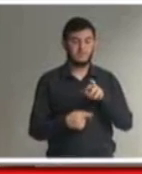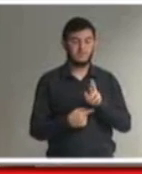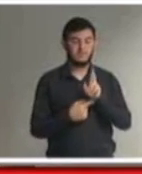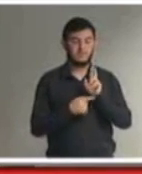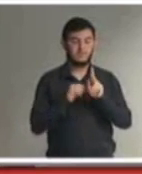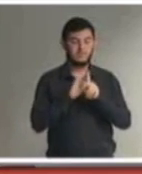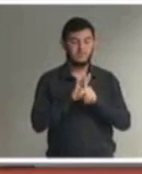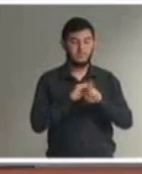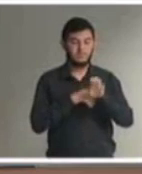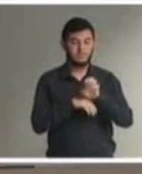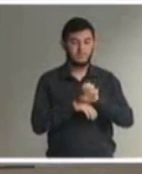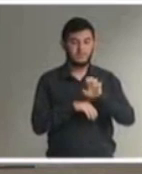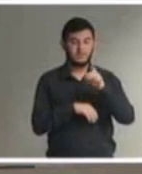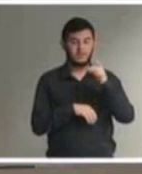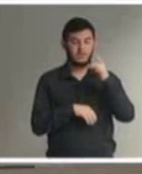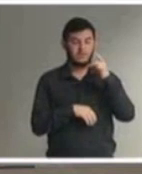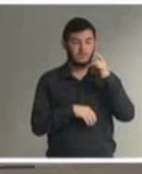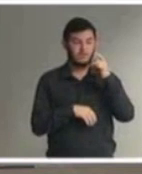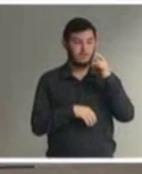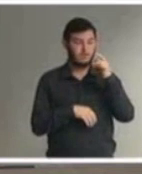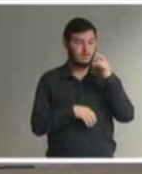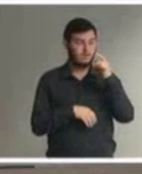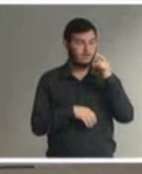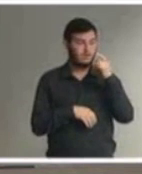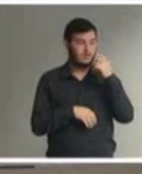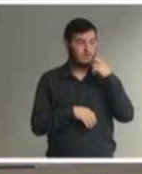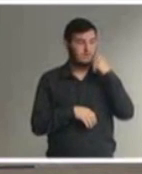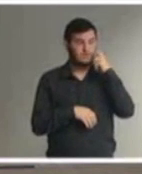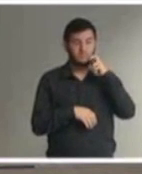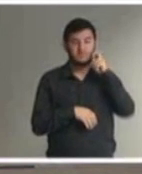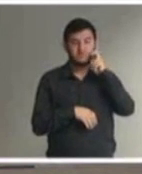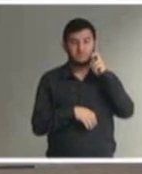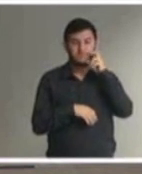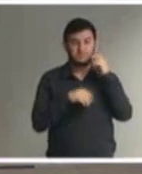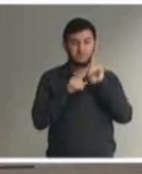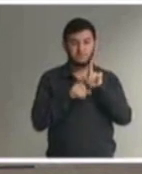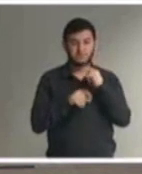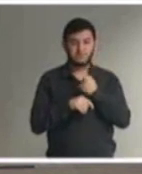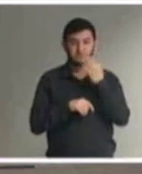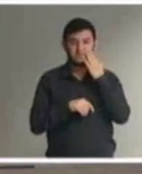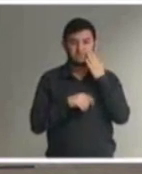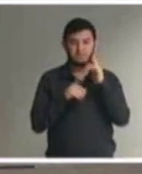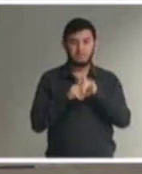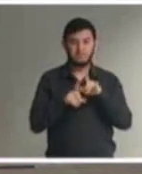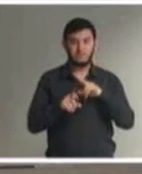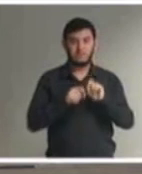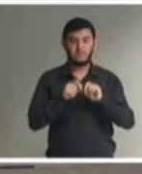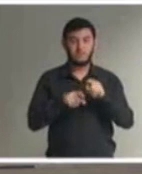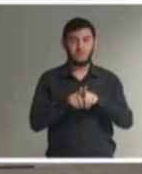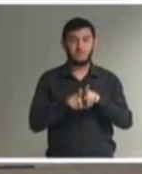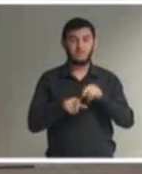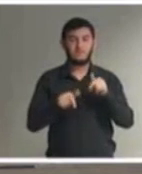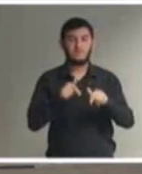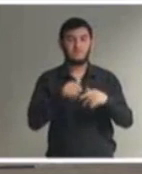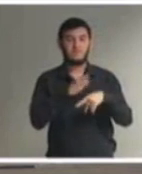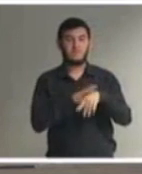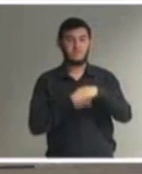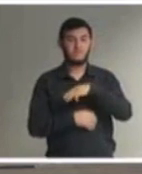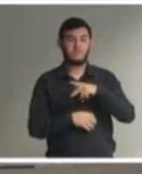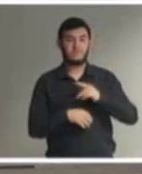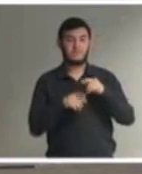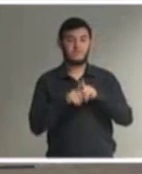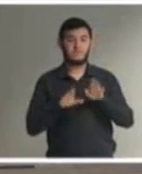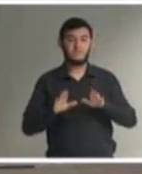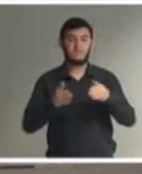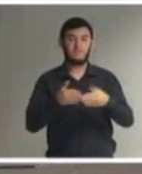seminário tamanha é a importância e a responsabilidade da atuação do ministério público na tutela do